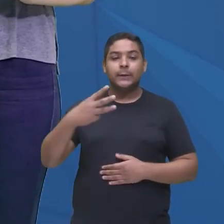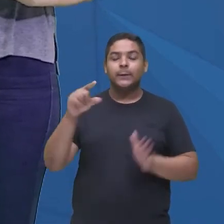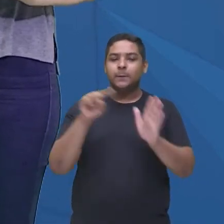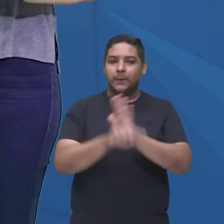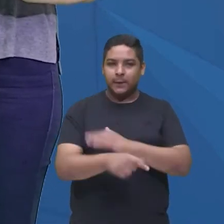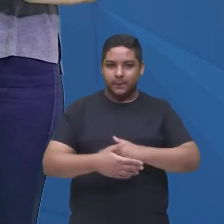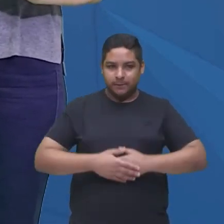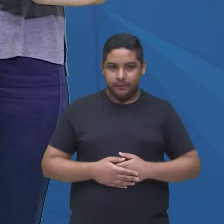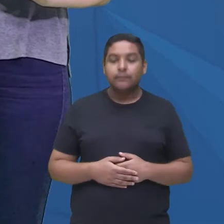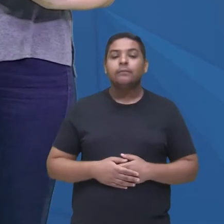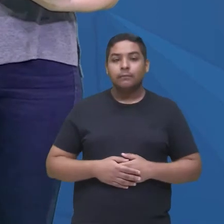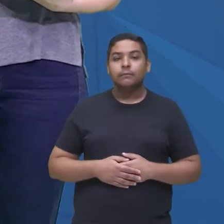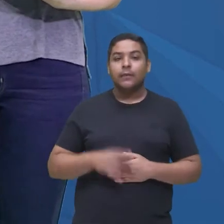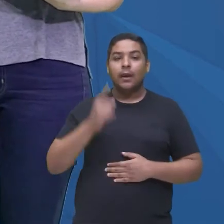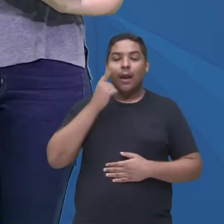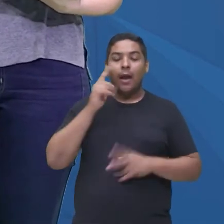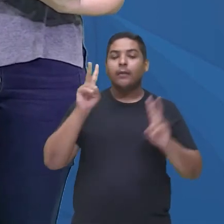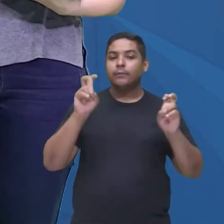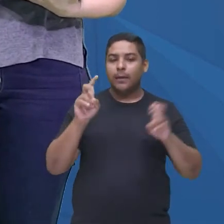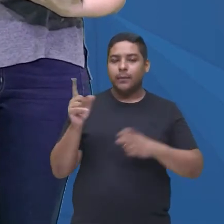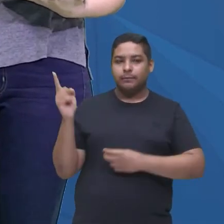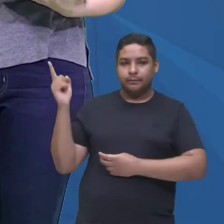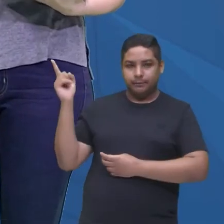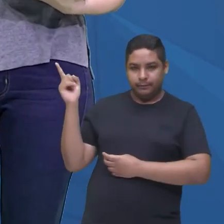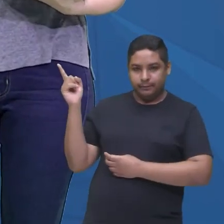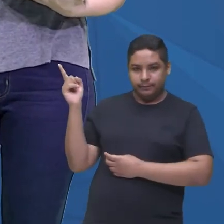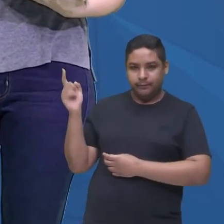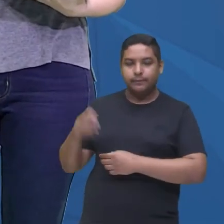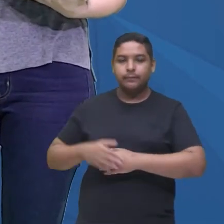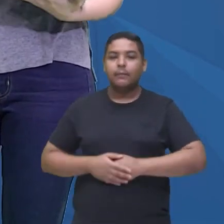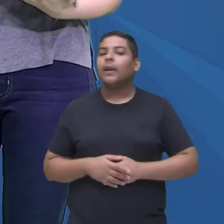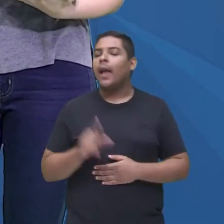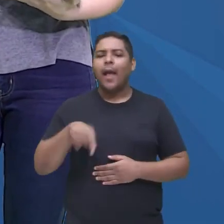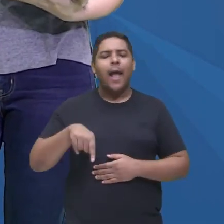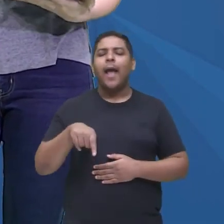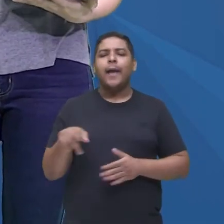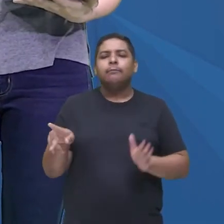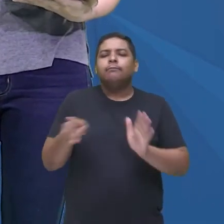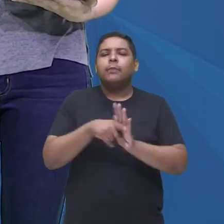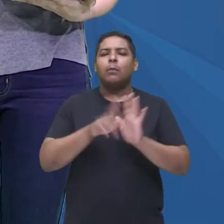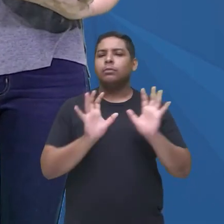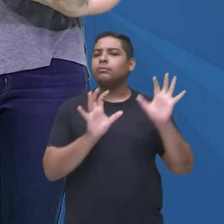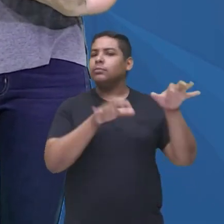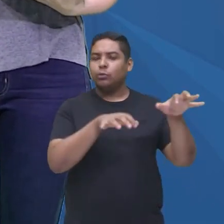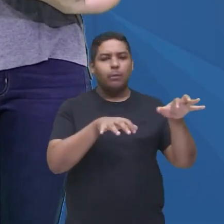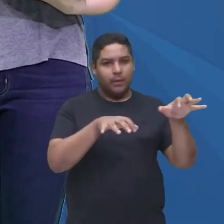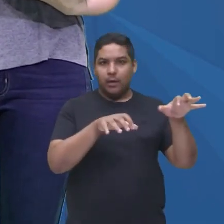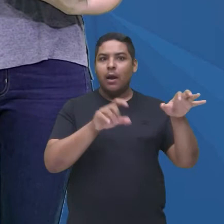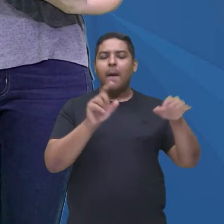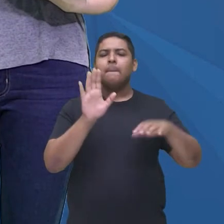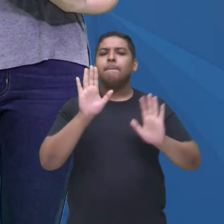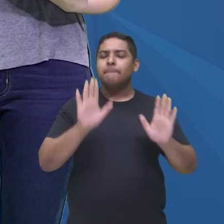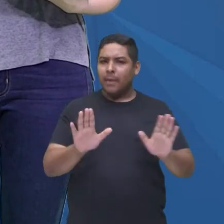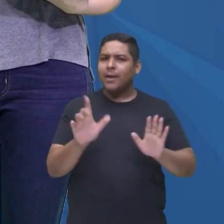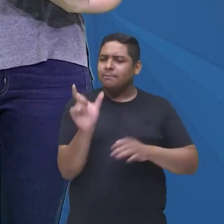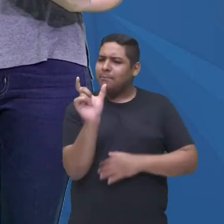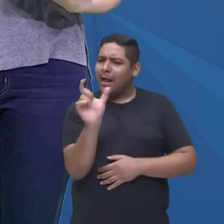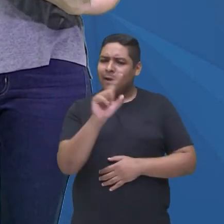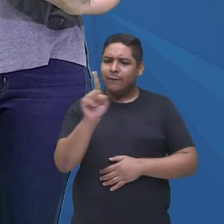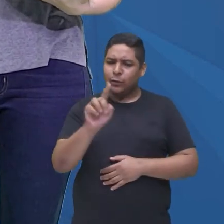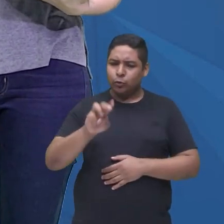olha só, The Walking Dead é sobre zumbis, mas a palavra zumbi, nunca foi dita na série de TV,